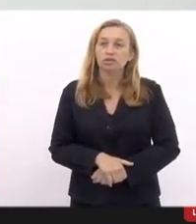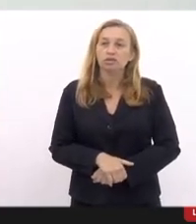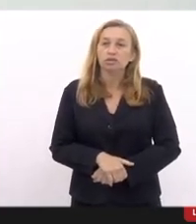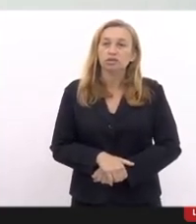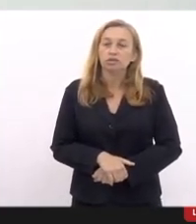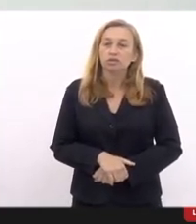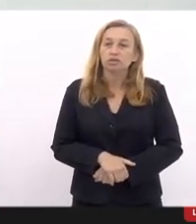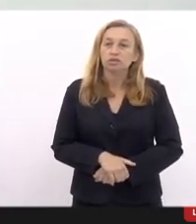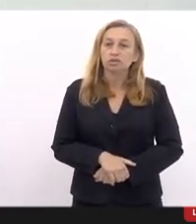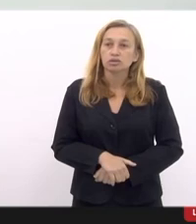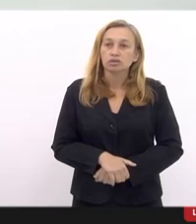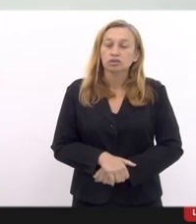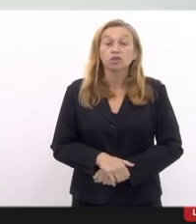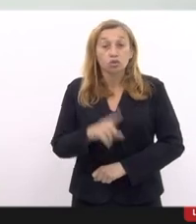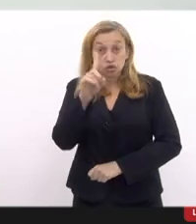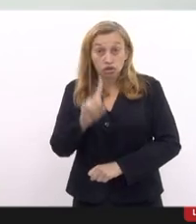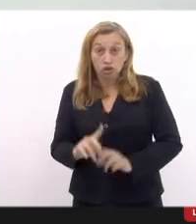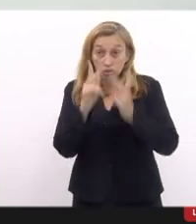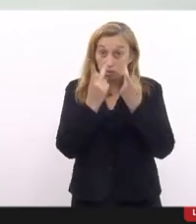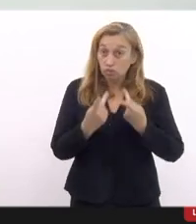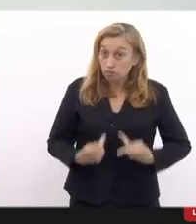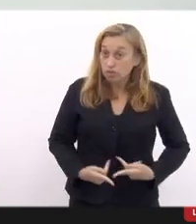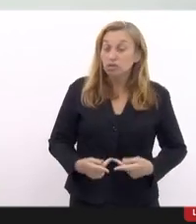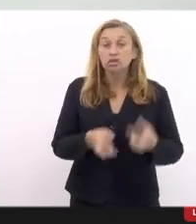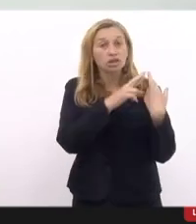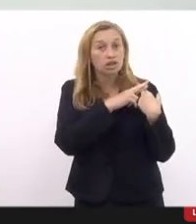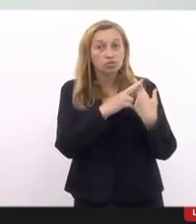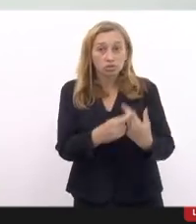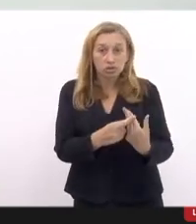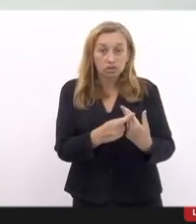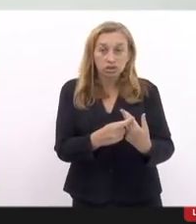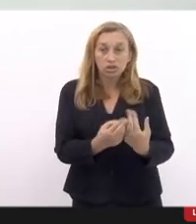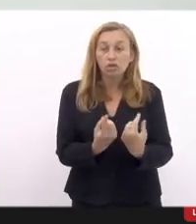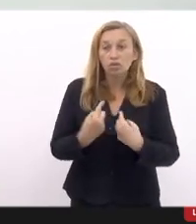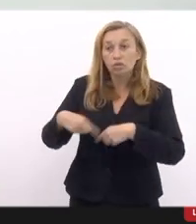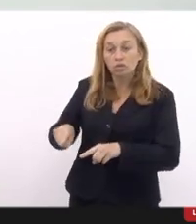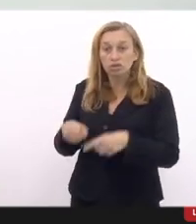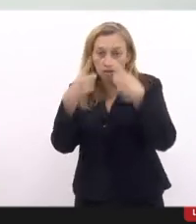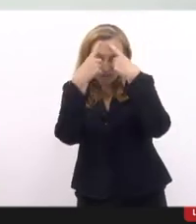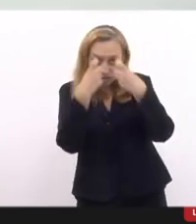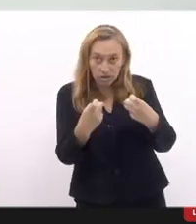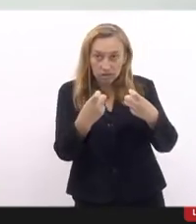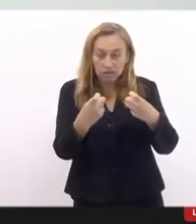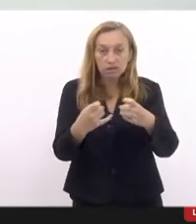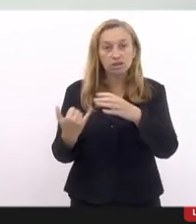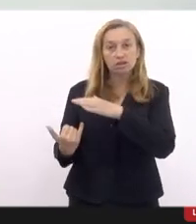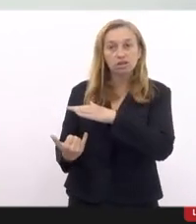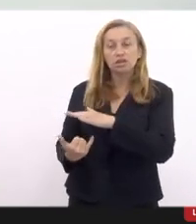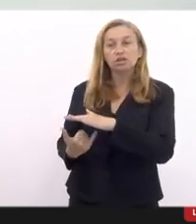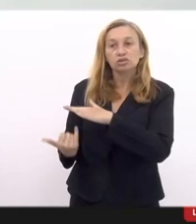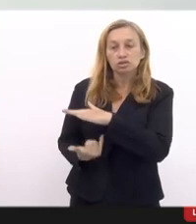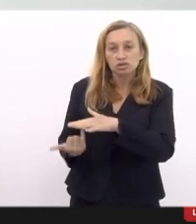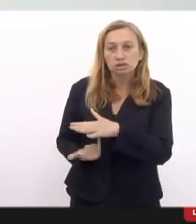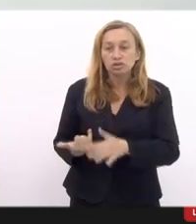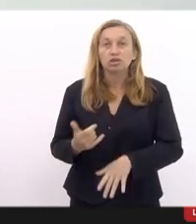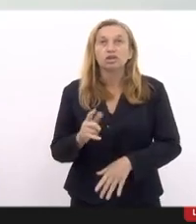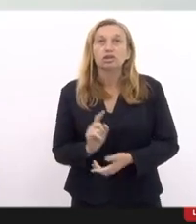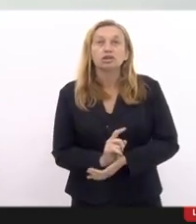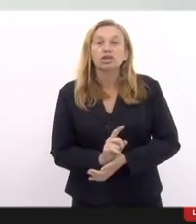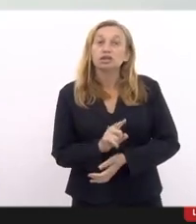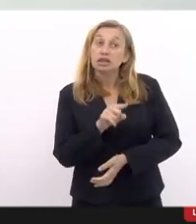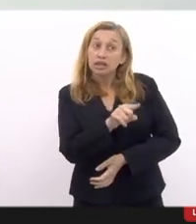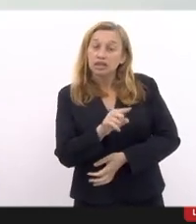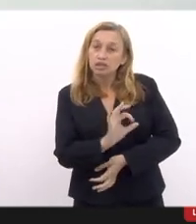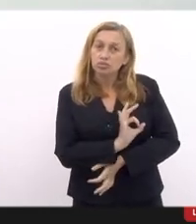através do Núcleo de Direitos Humanos, que é o núcleo que é responsável pelo combate à violência institucional, que, embora esses